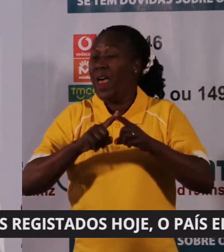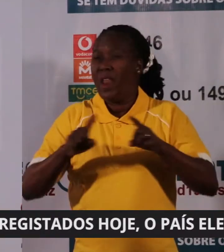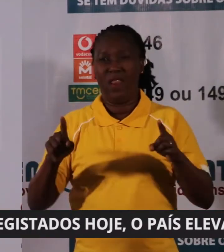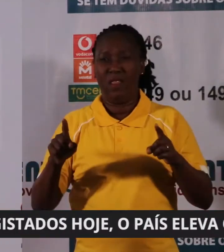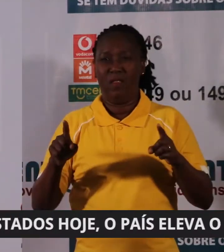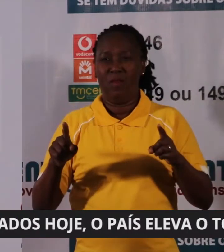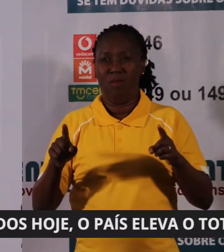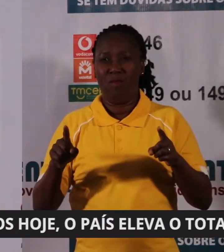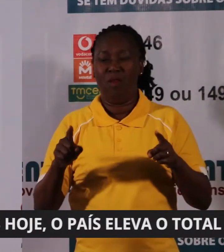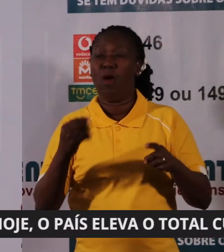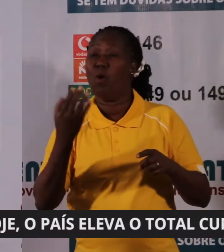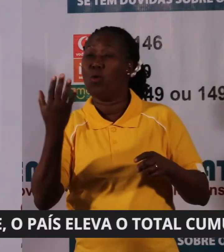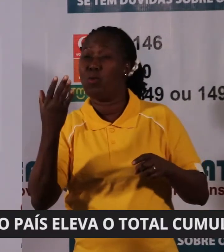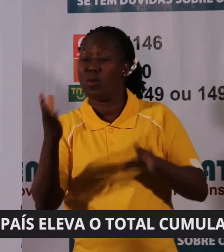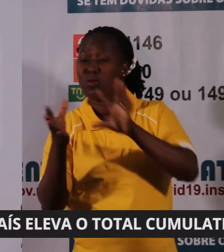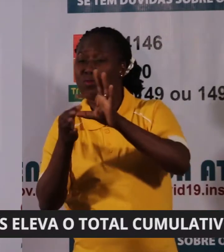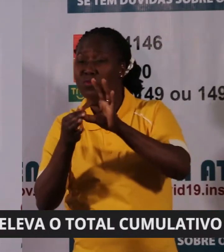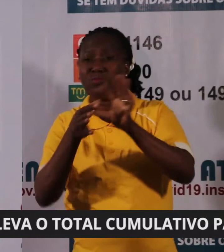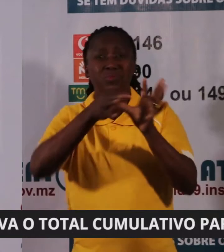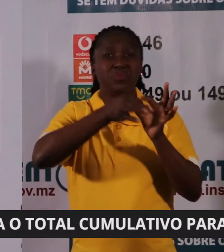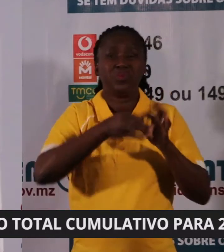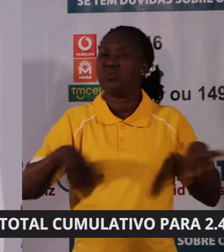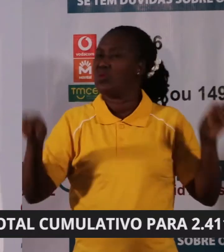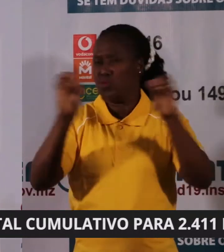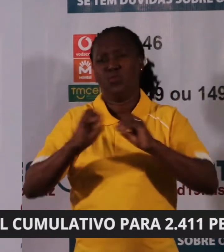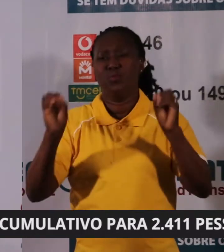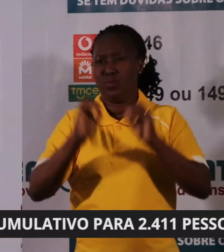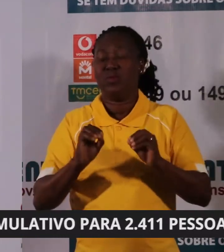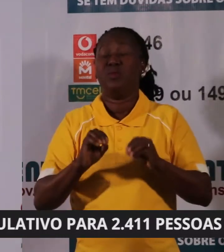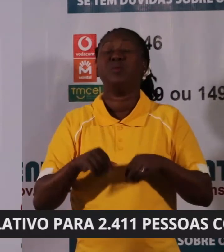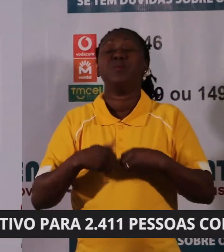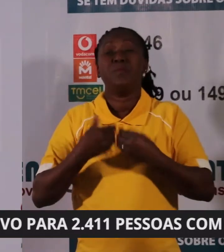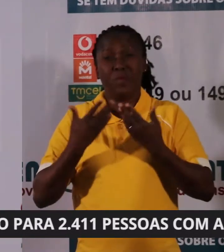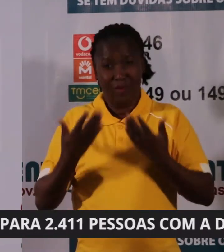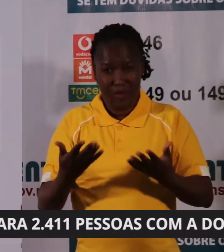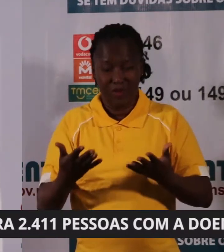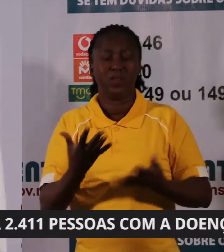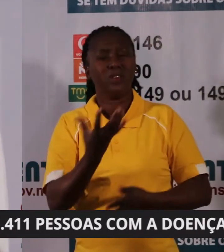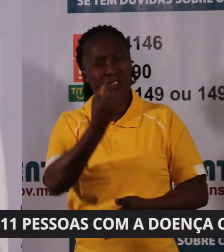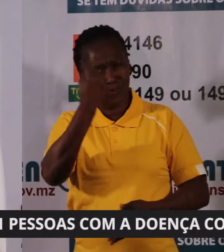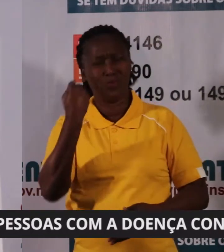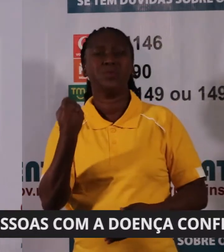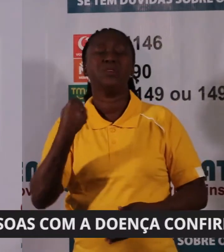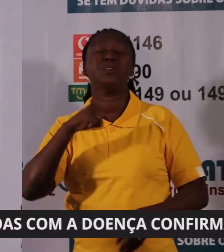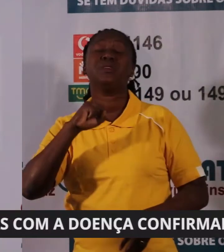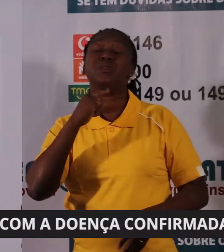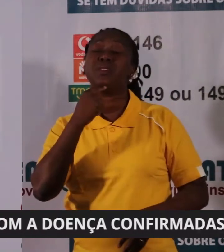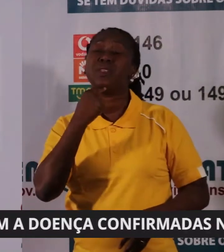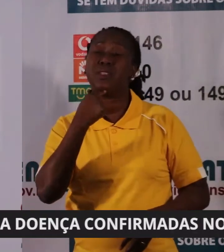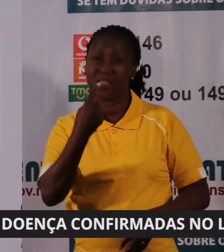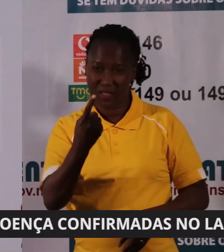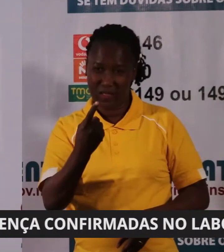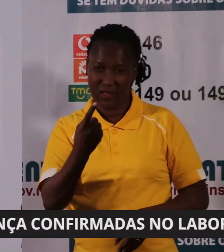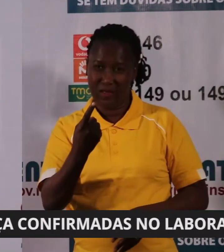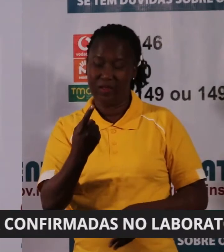focos não relacionados e, portanto, podemos dizer que, em